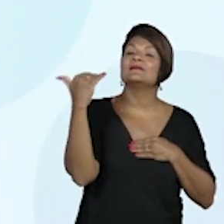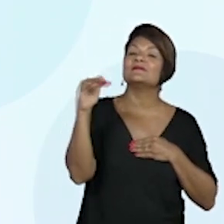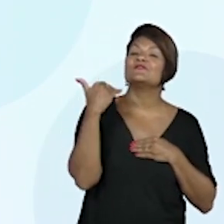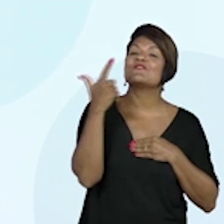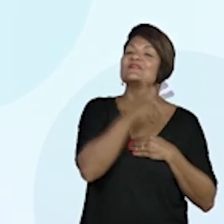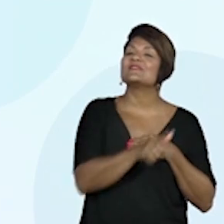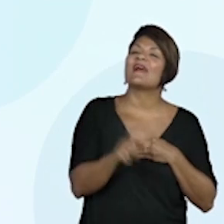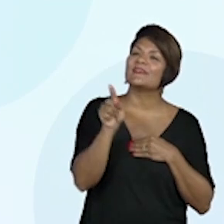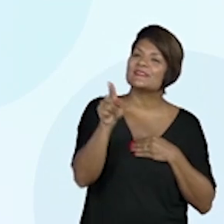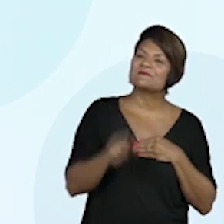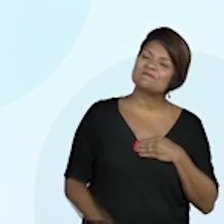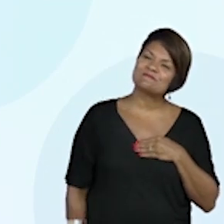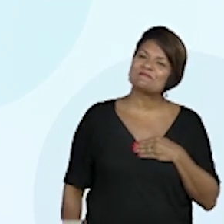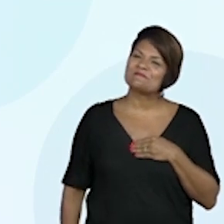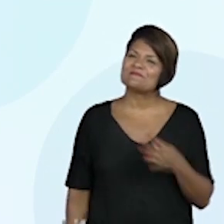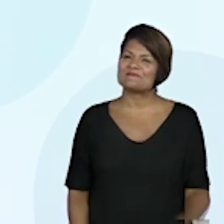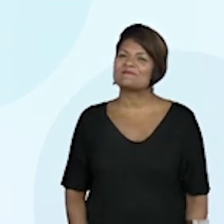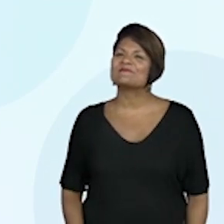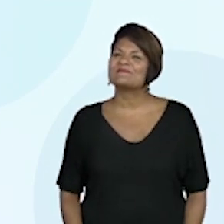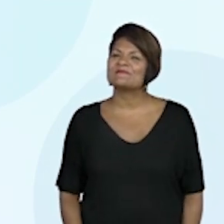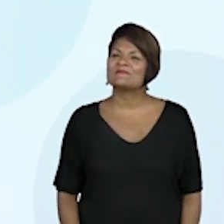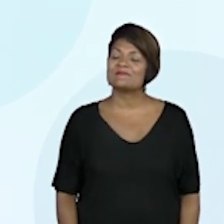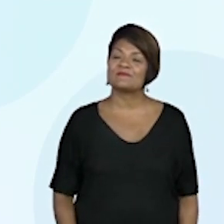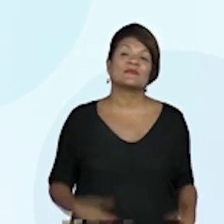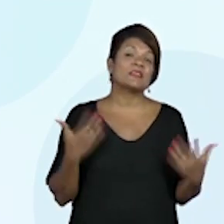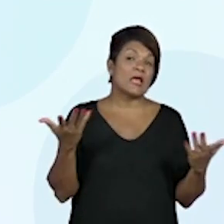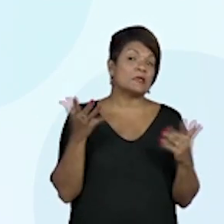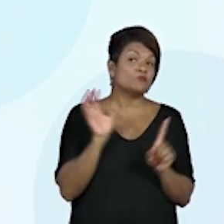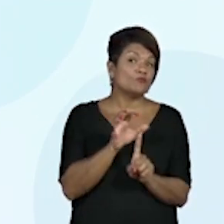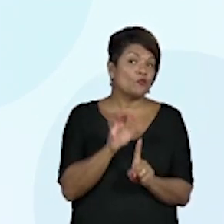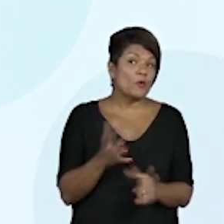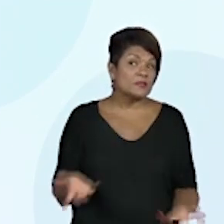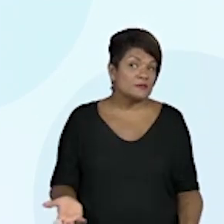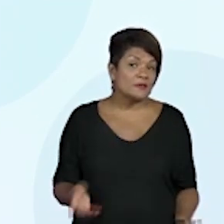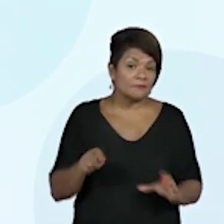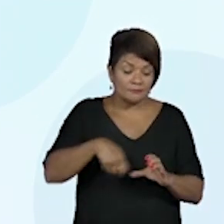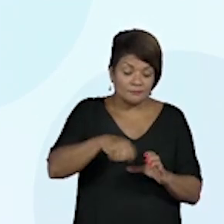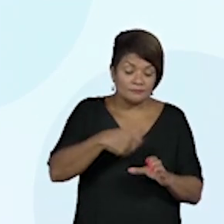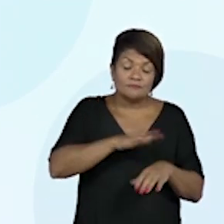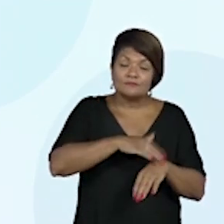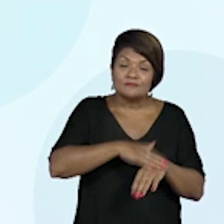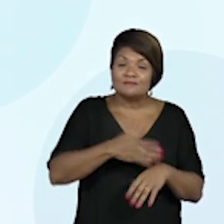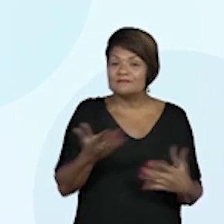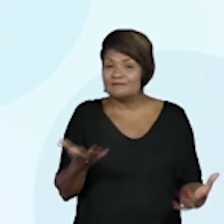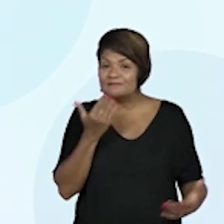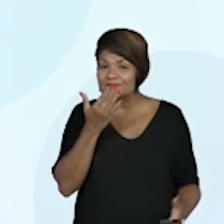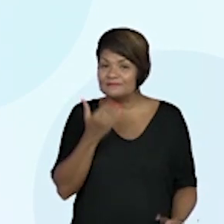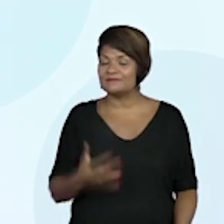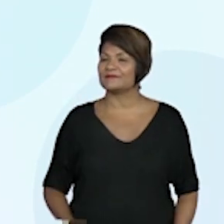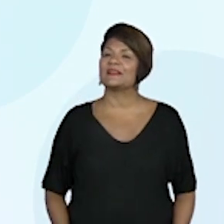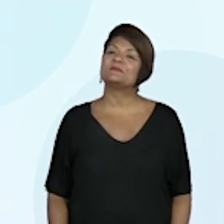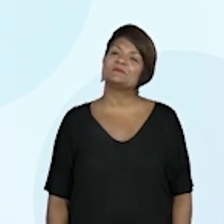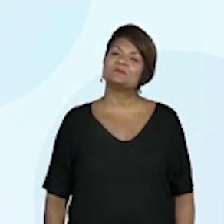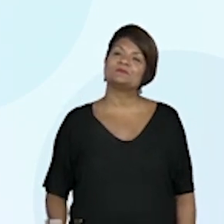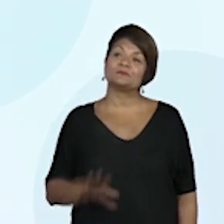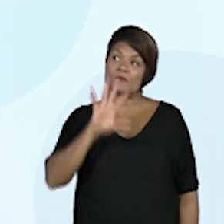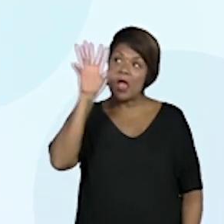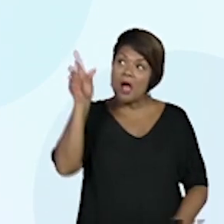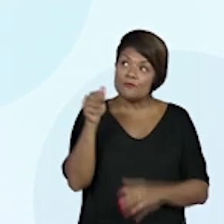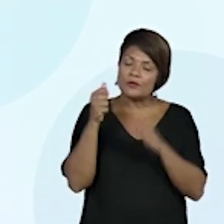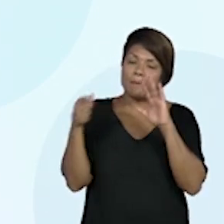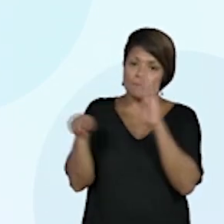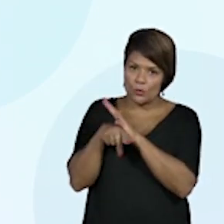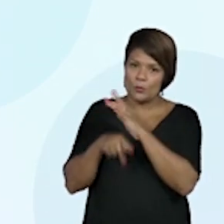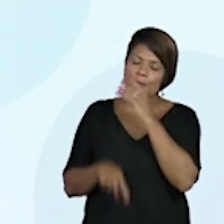contribuição aí bacana. E aí, alguma influência da culinária que seja ali africana?